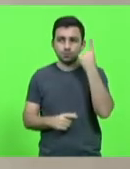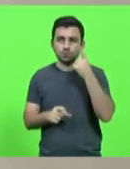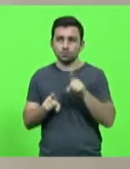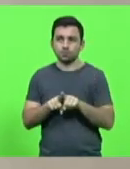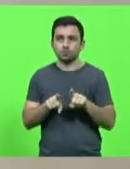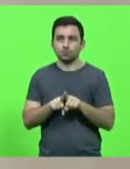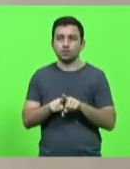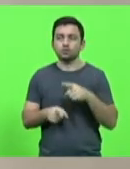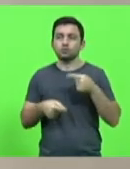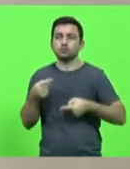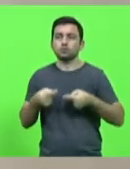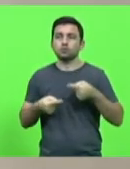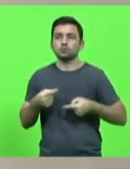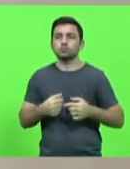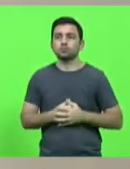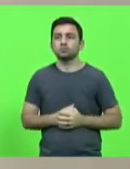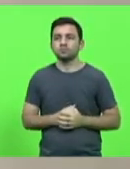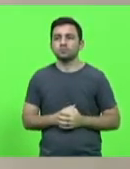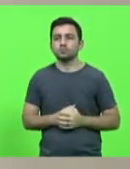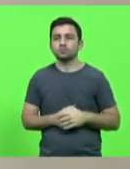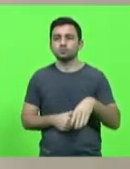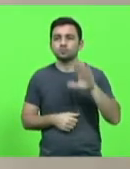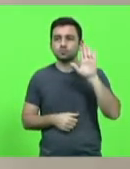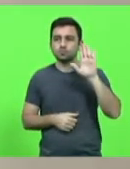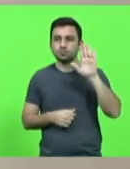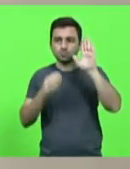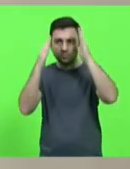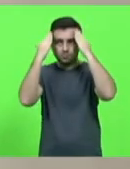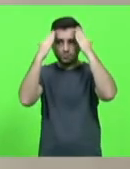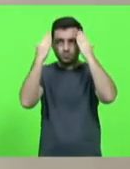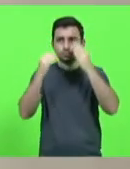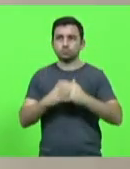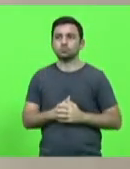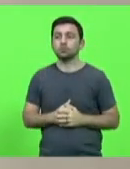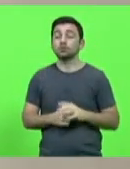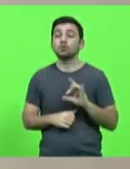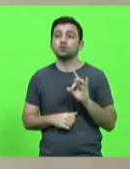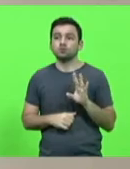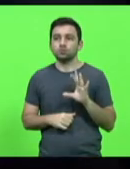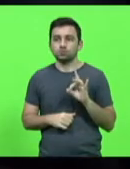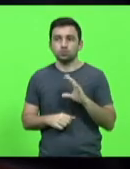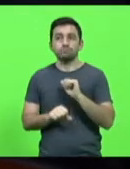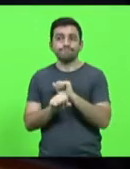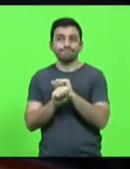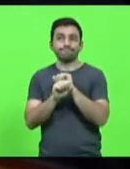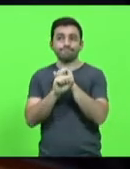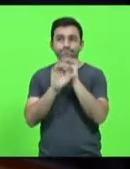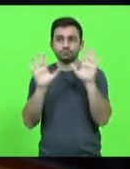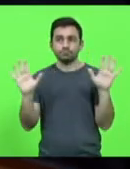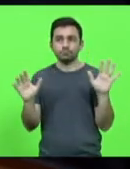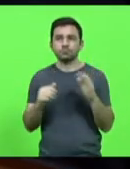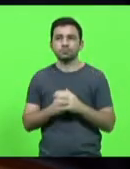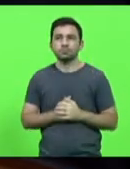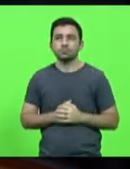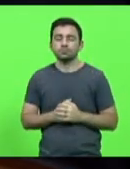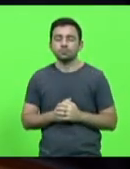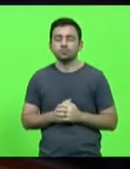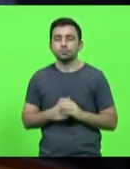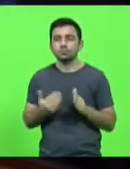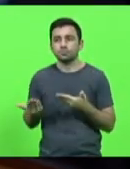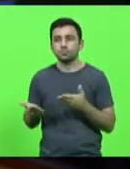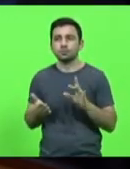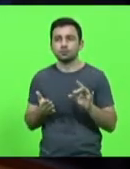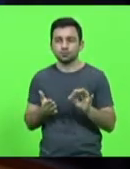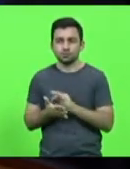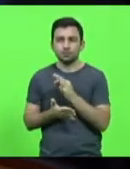Em discussão? Presidente. Com a palavra, deputado José Milton Schaeffer. Só a título de esclarecimento, os destaques de